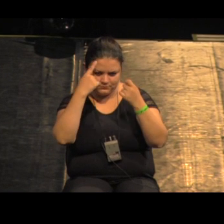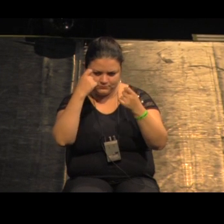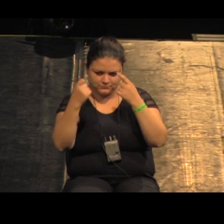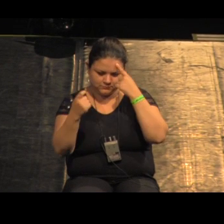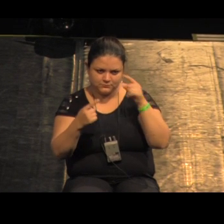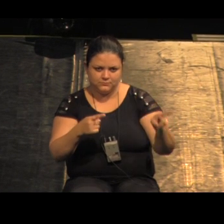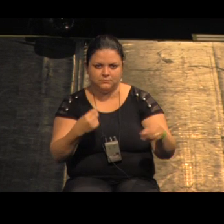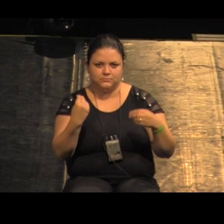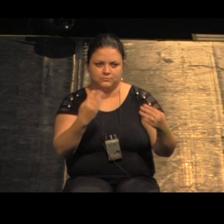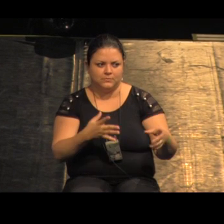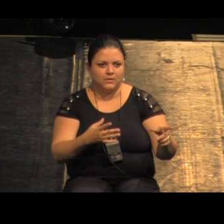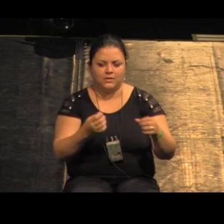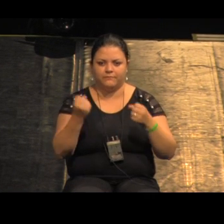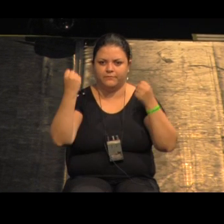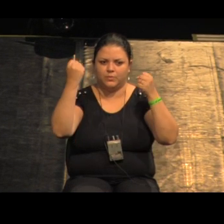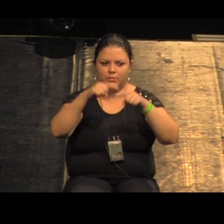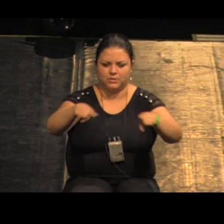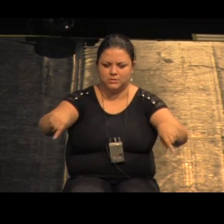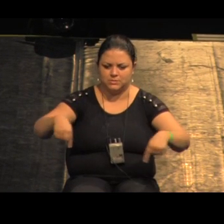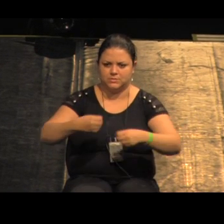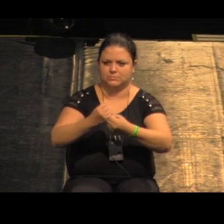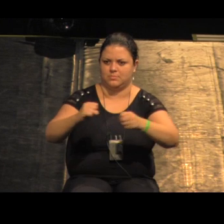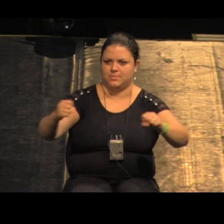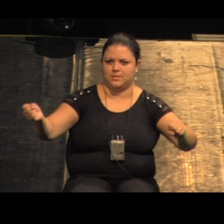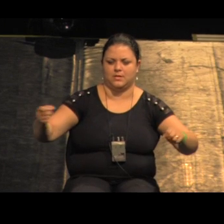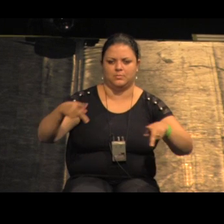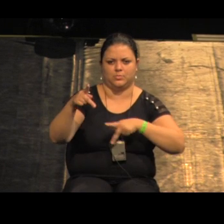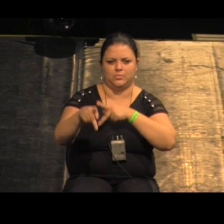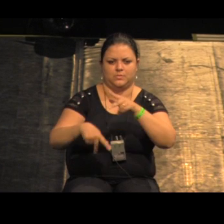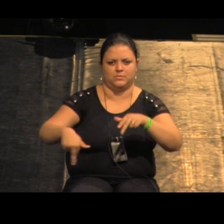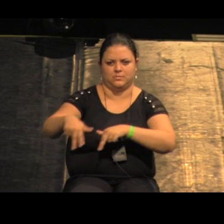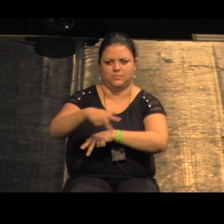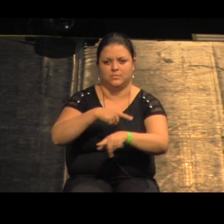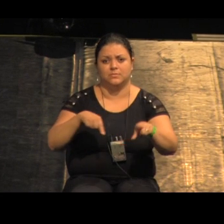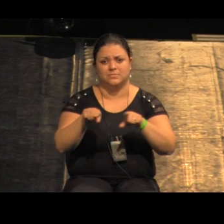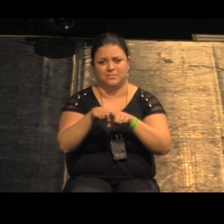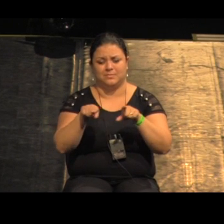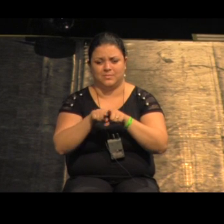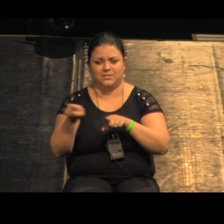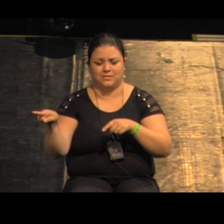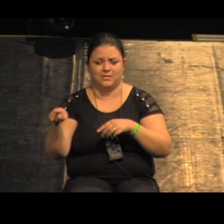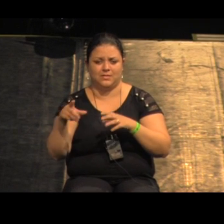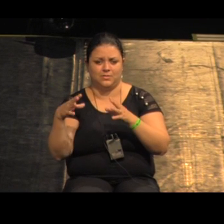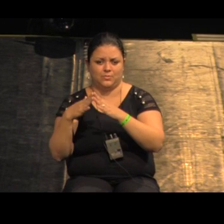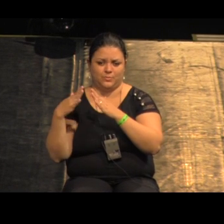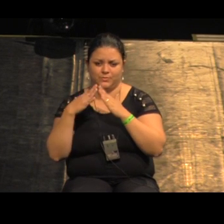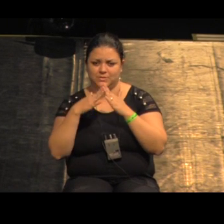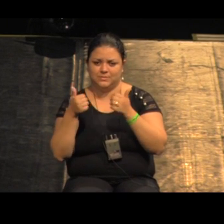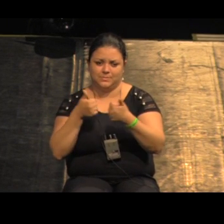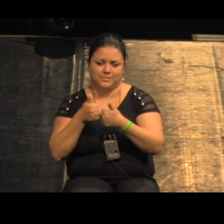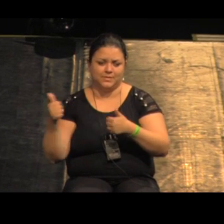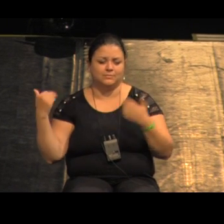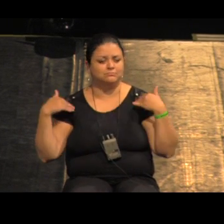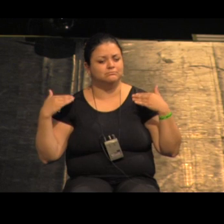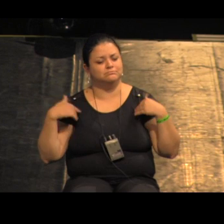do espaço público como espaço de articulação da comunidade o objetivo era chamar essa